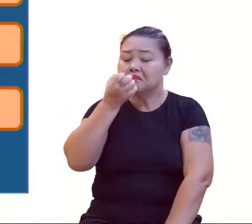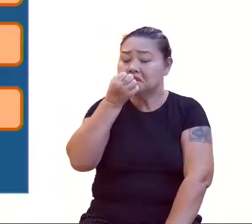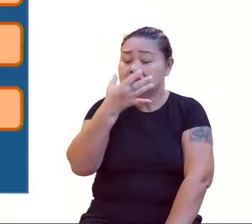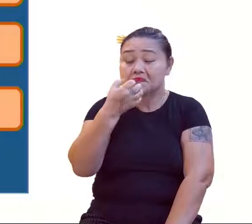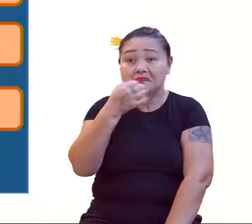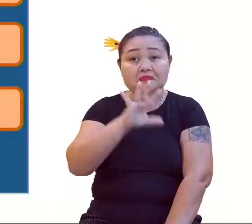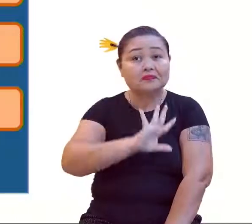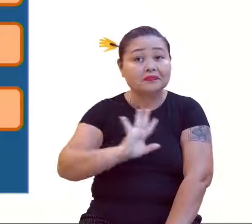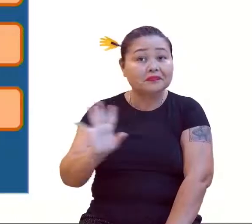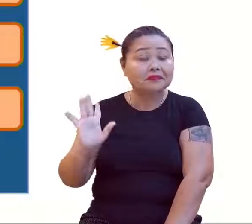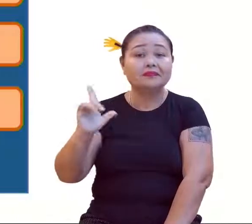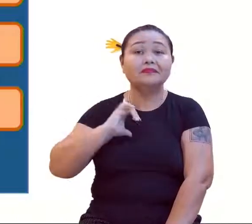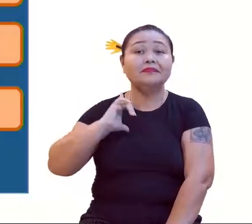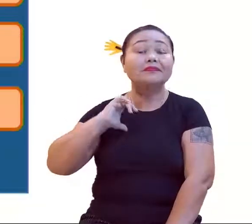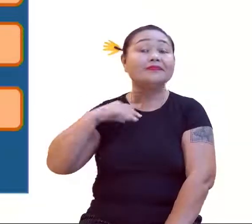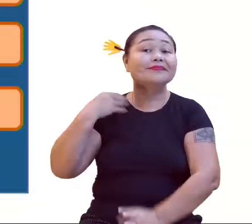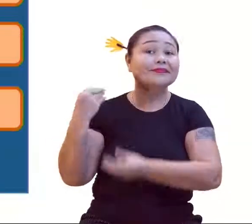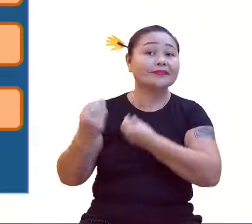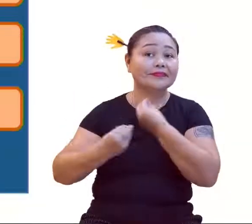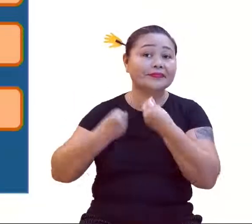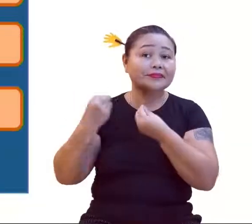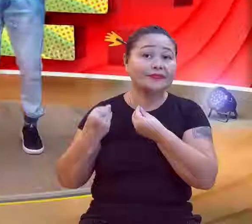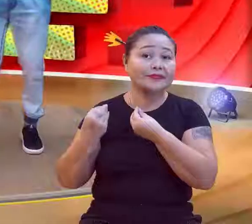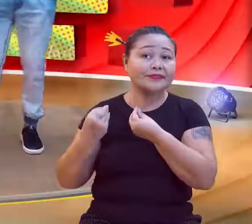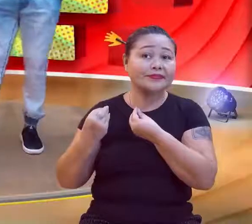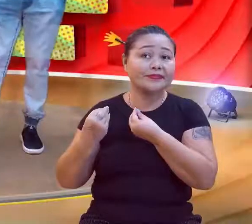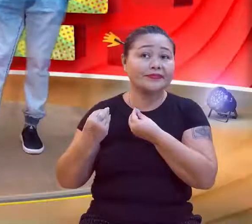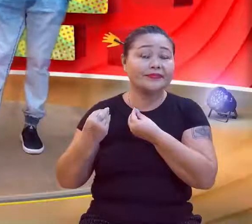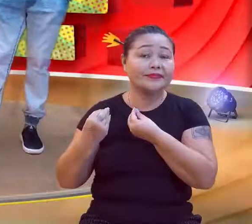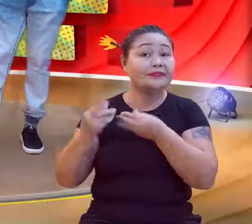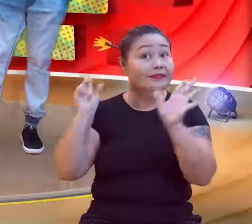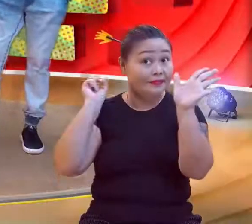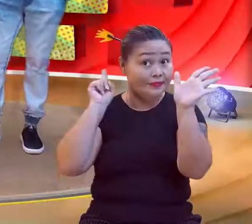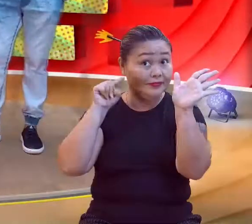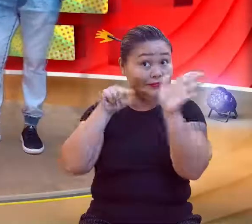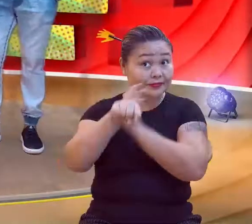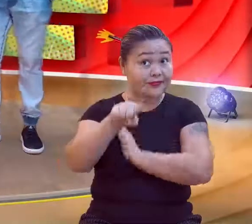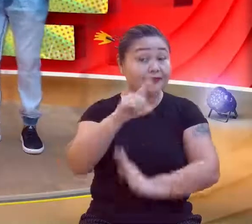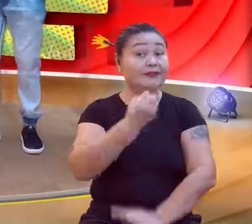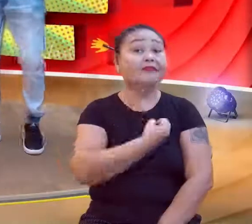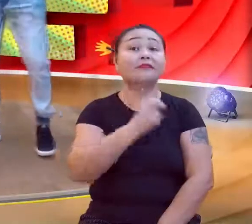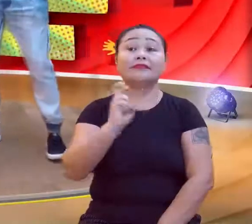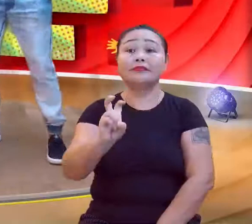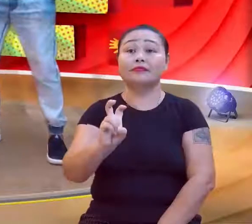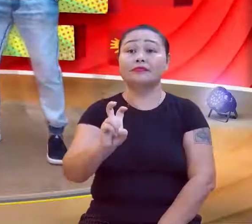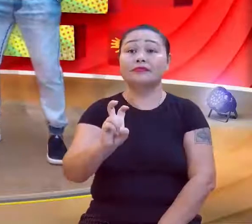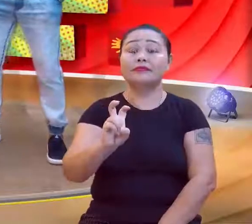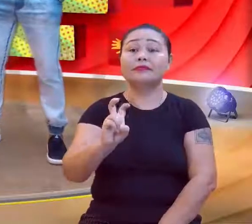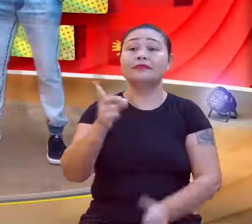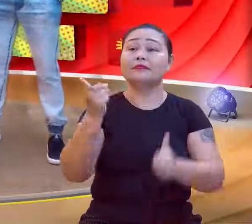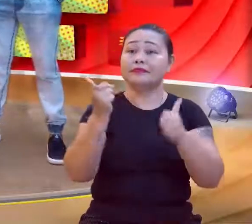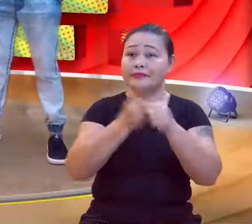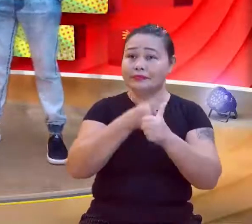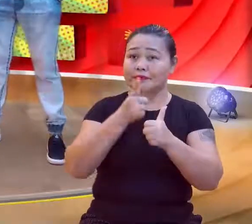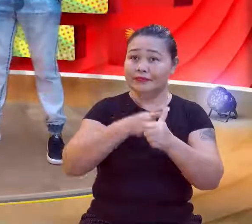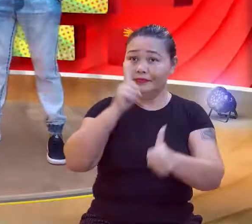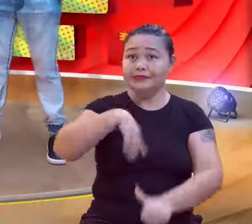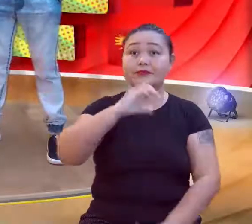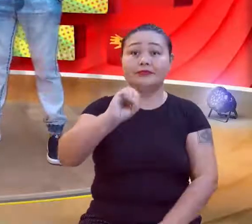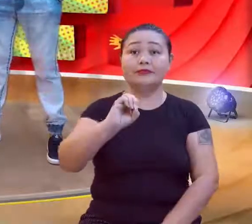aqui como funciona, então. A pergunta de número 5. O primeiro termo é 0?